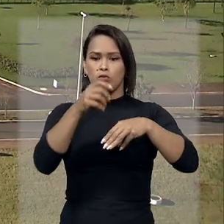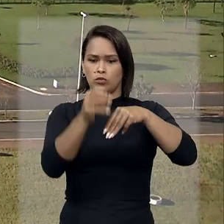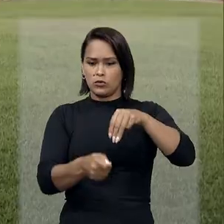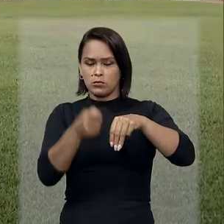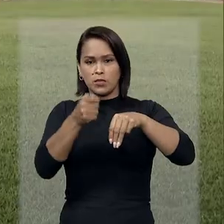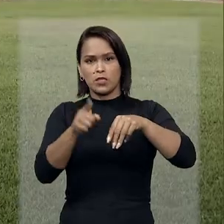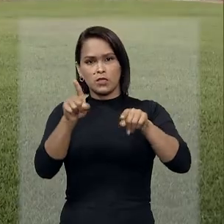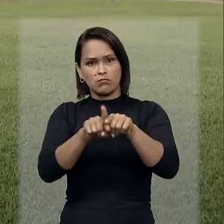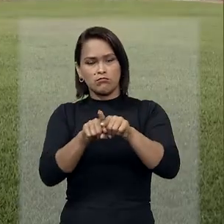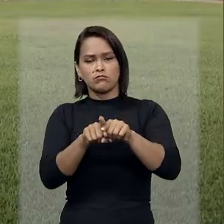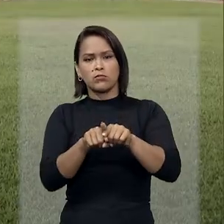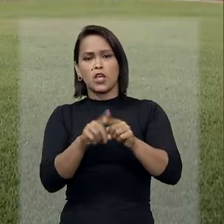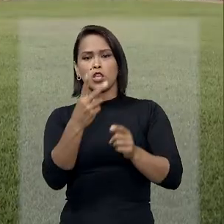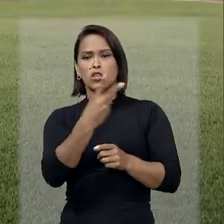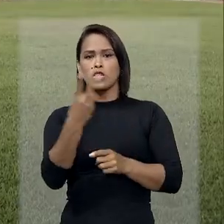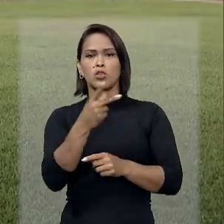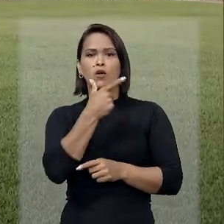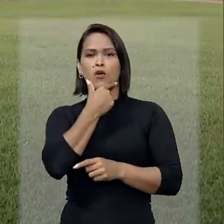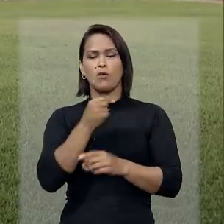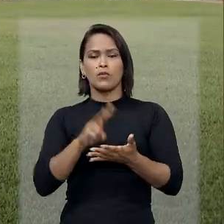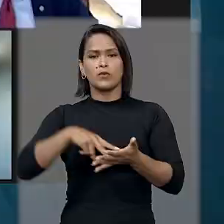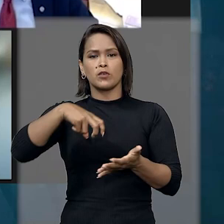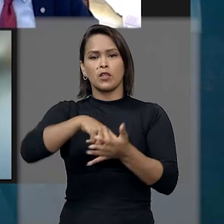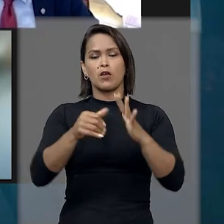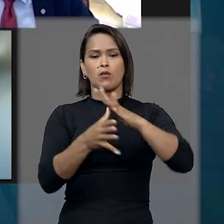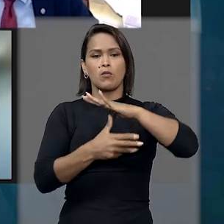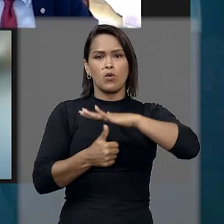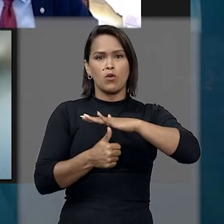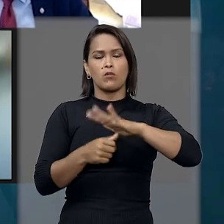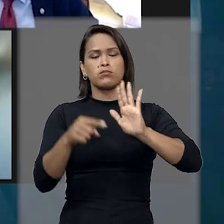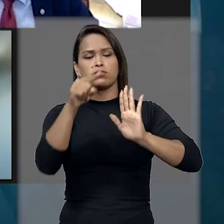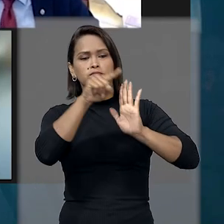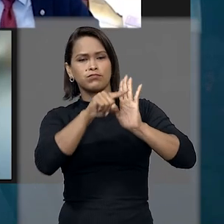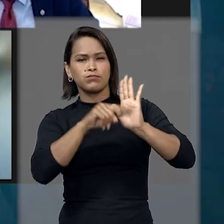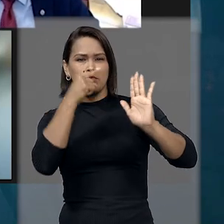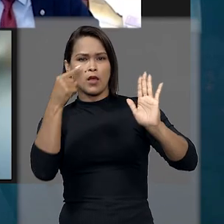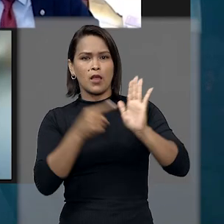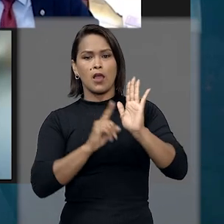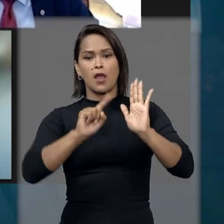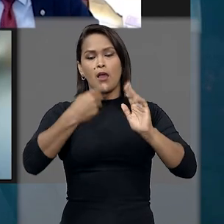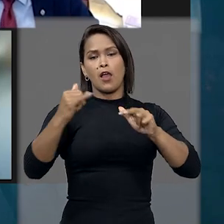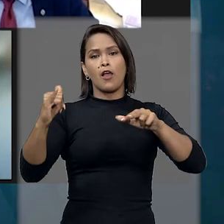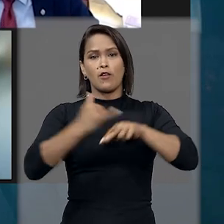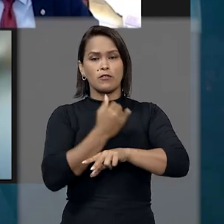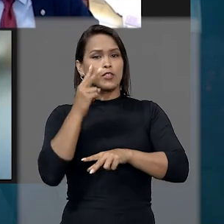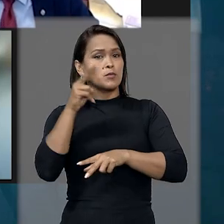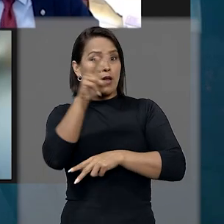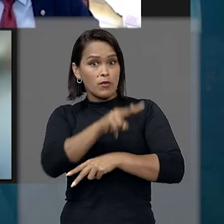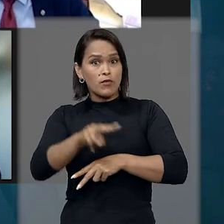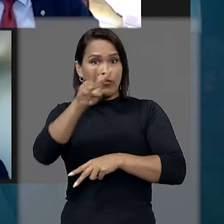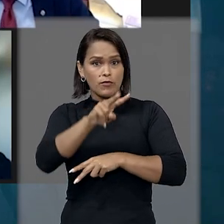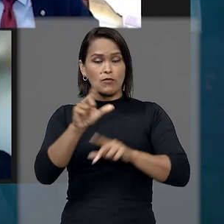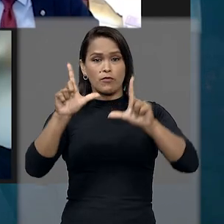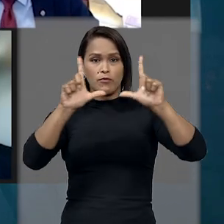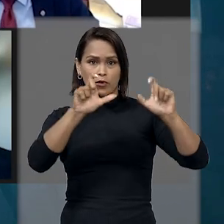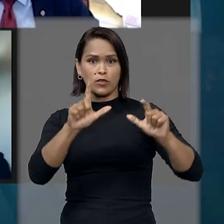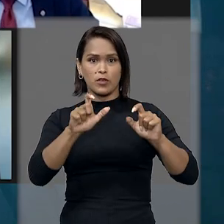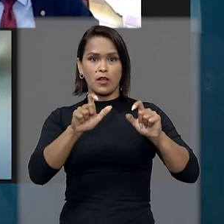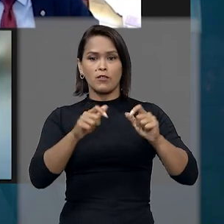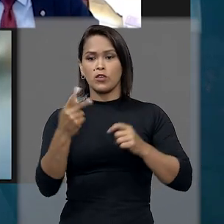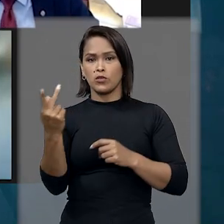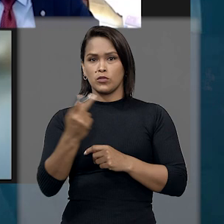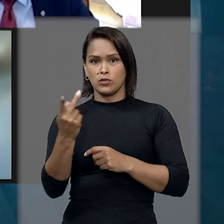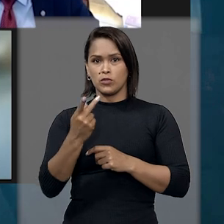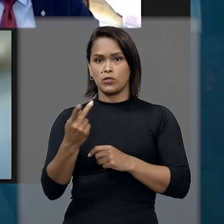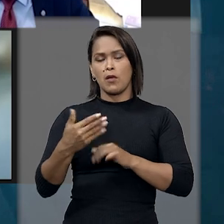STJ absolveu dois homens condenados por roubo, denunciados após a vítima realizar o reconhecimento fotográfico de ambos